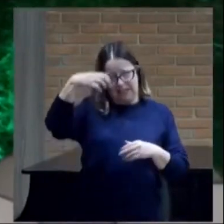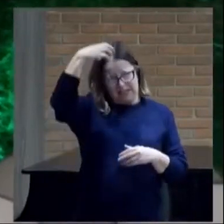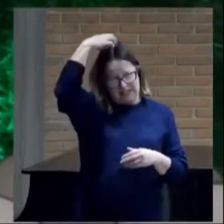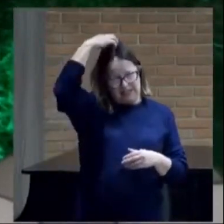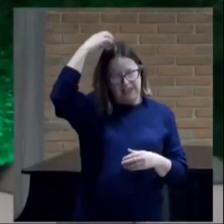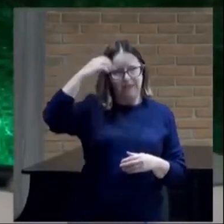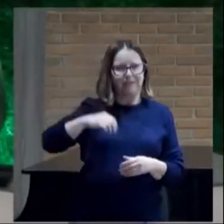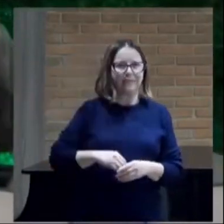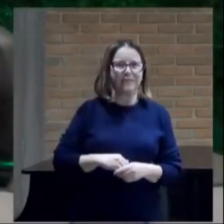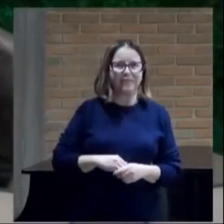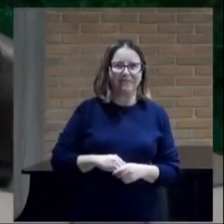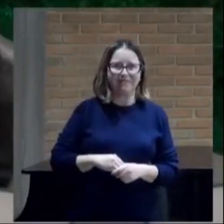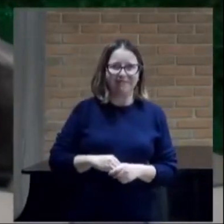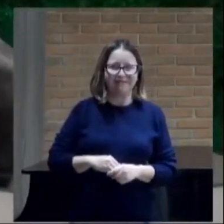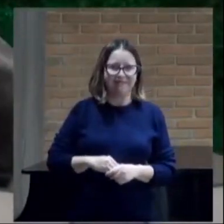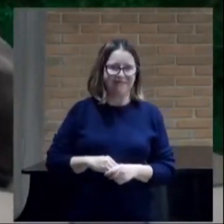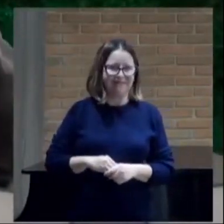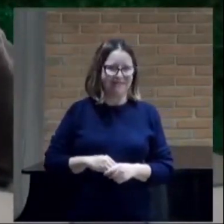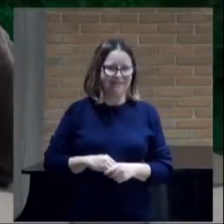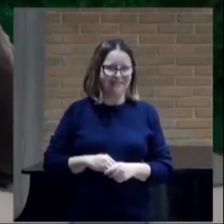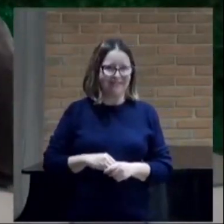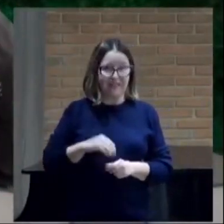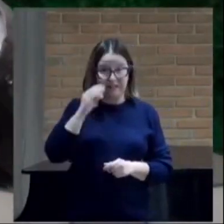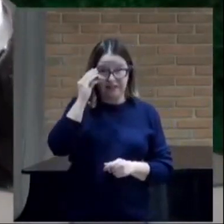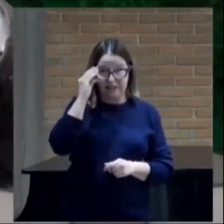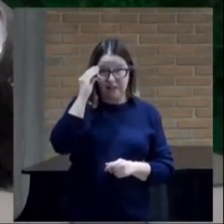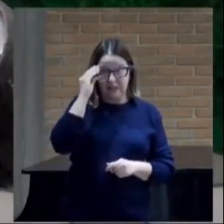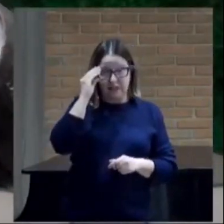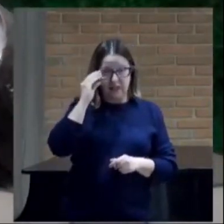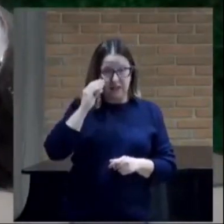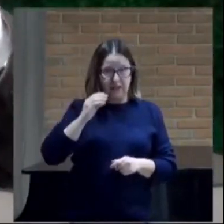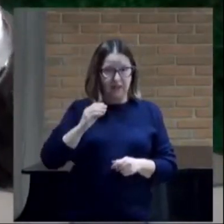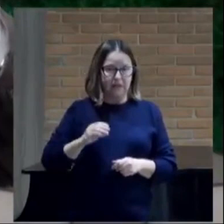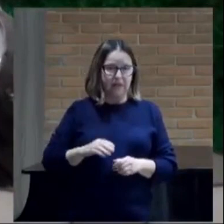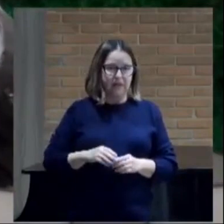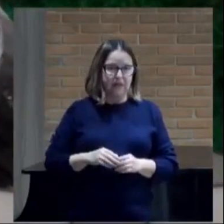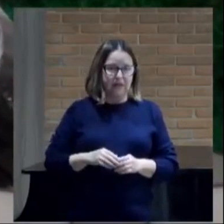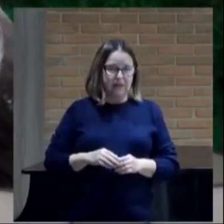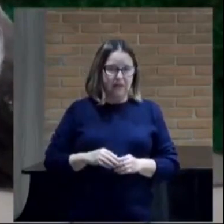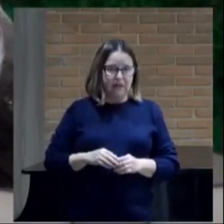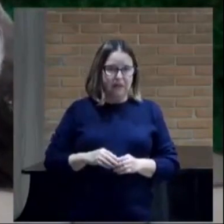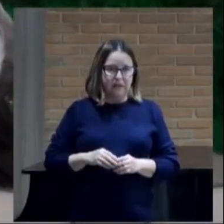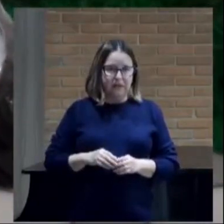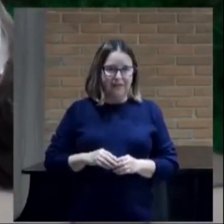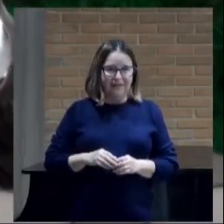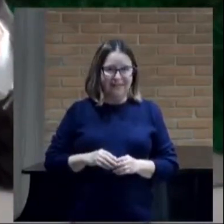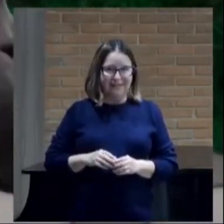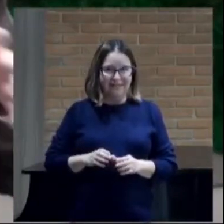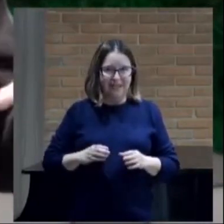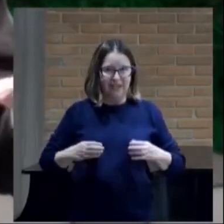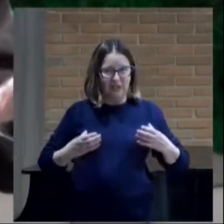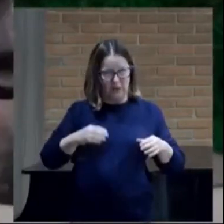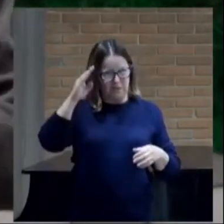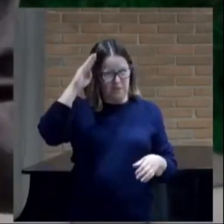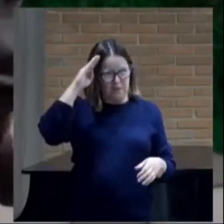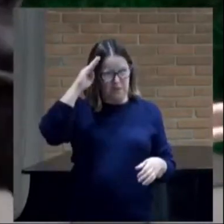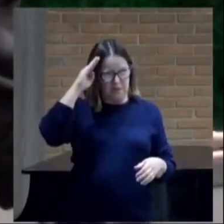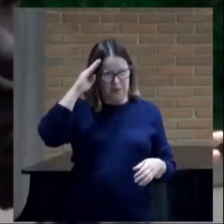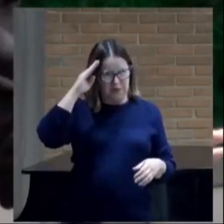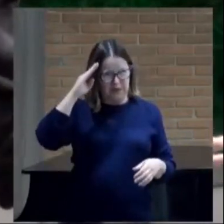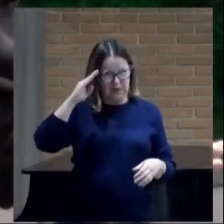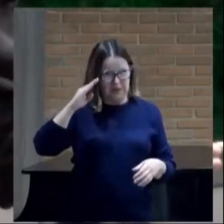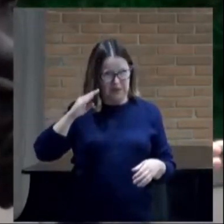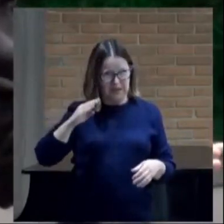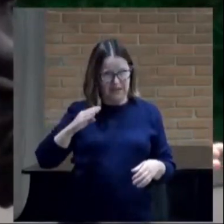você vai ficar lá na posição como rei e os exércitos da Síria vai atacar você matando o rei a